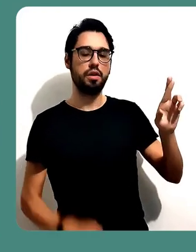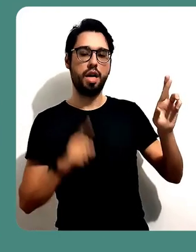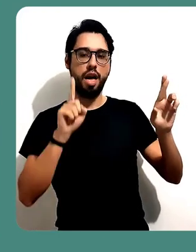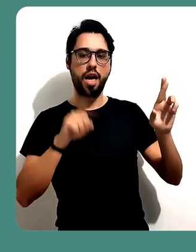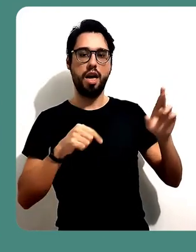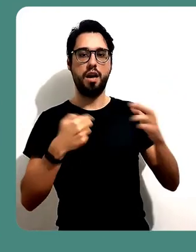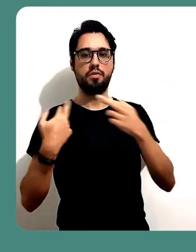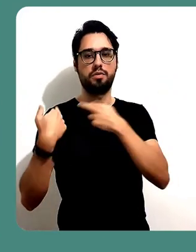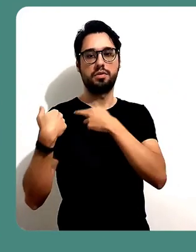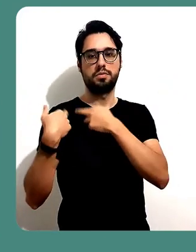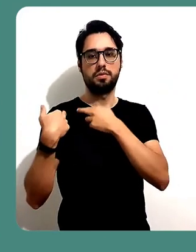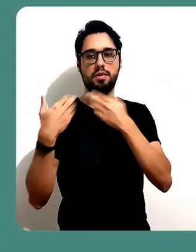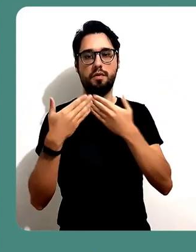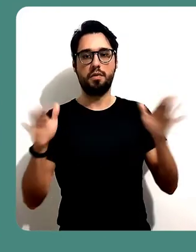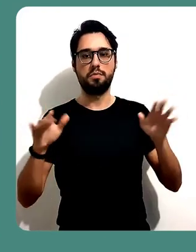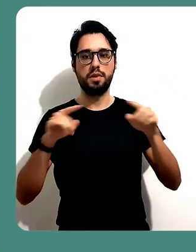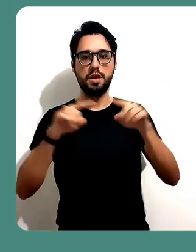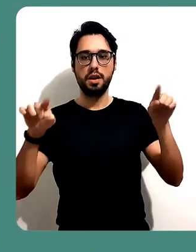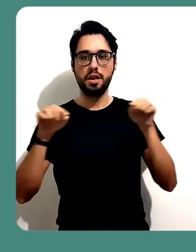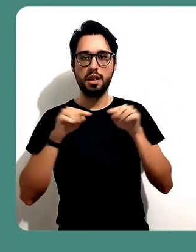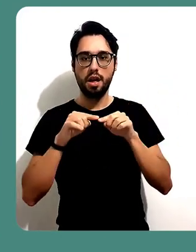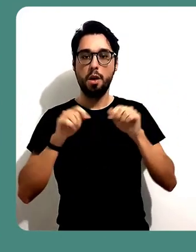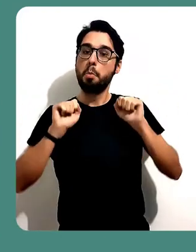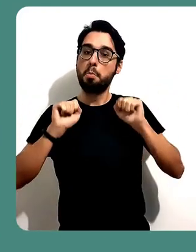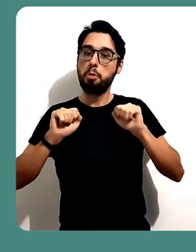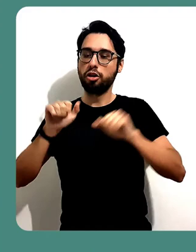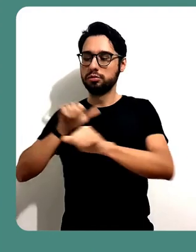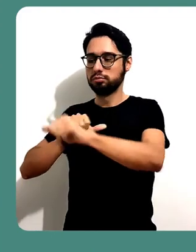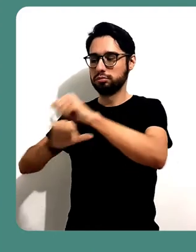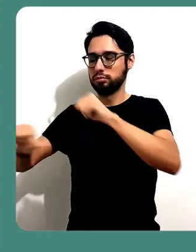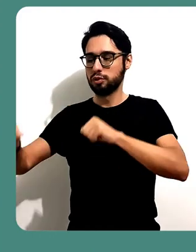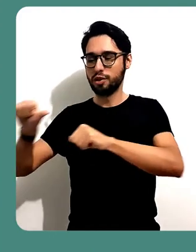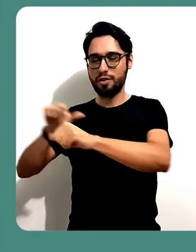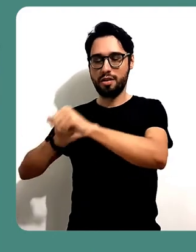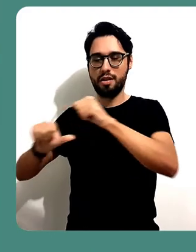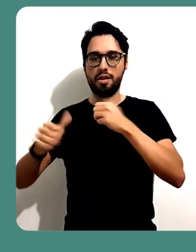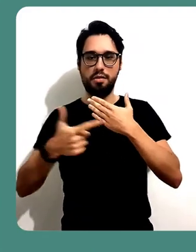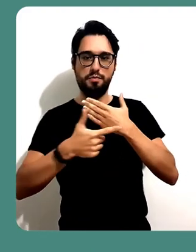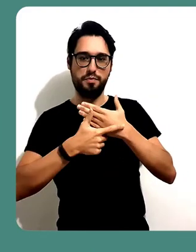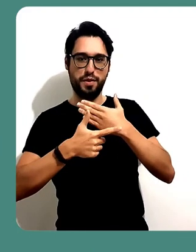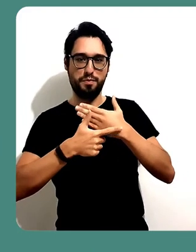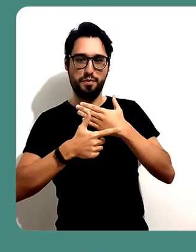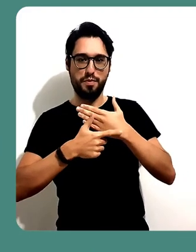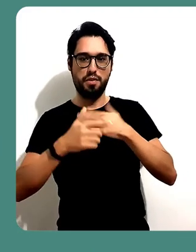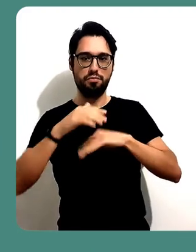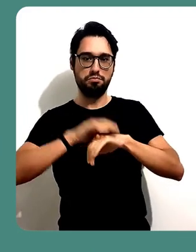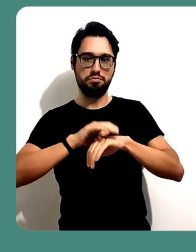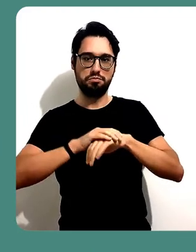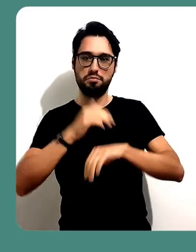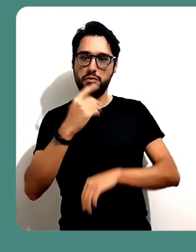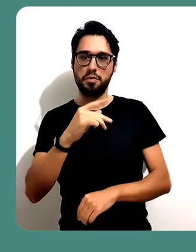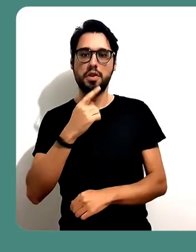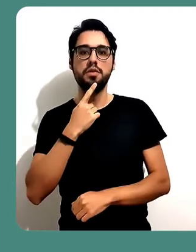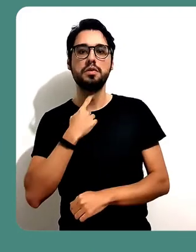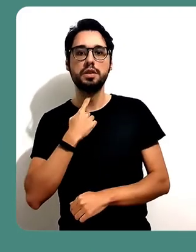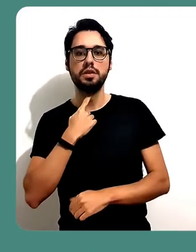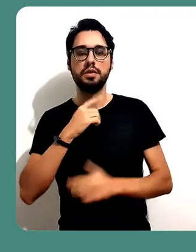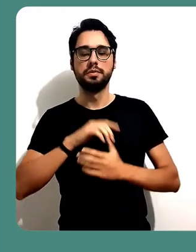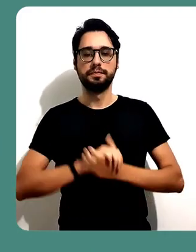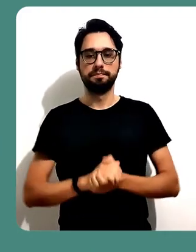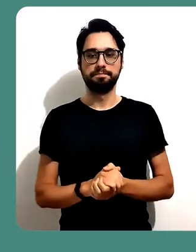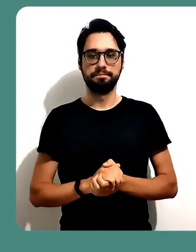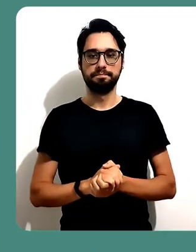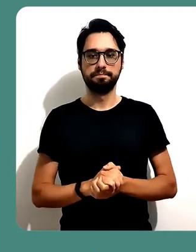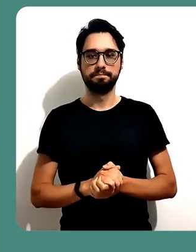a sala. Então o moderador pode alterar esses papéis de apresentador, como pode retomar o papel de